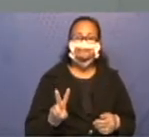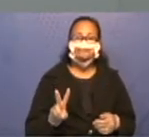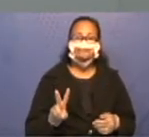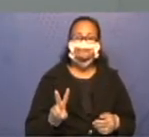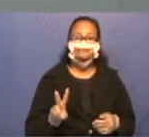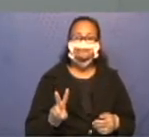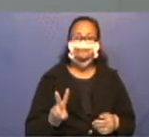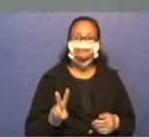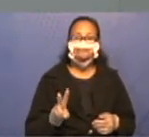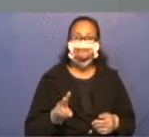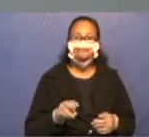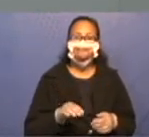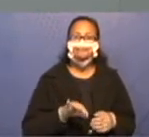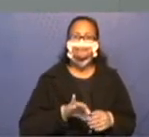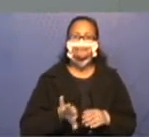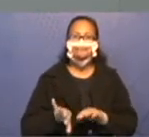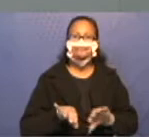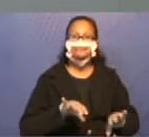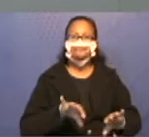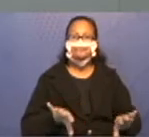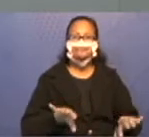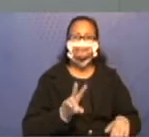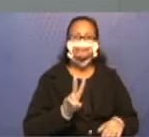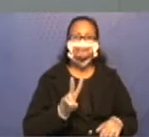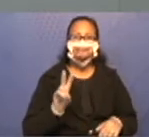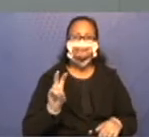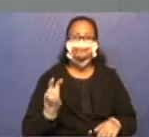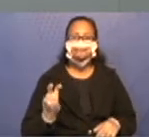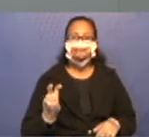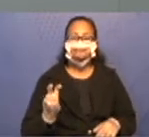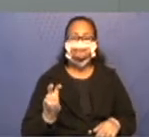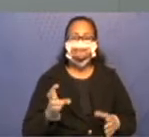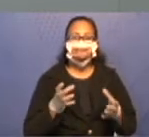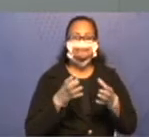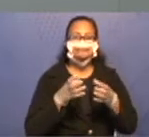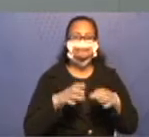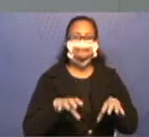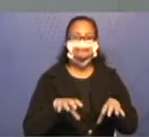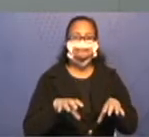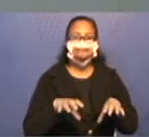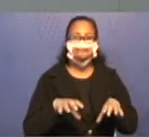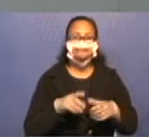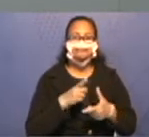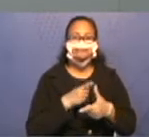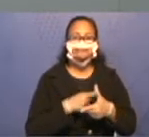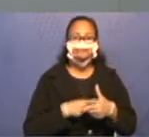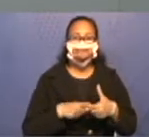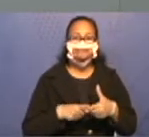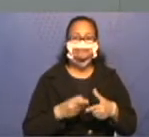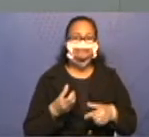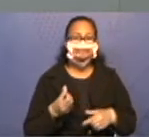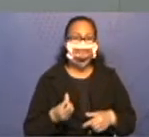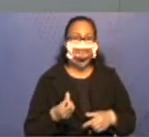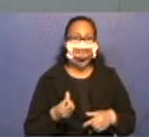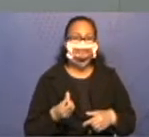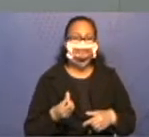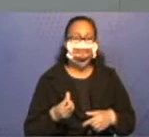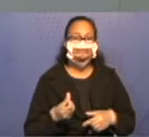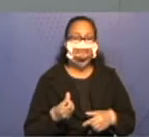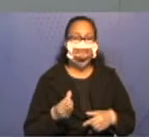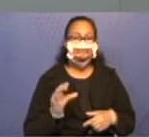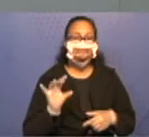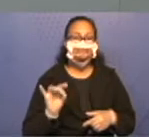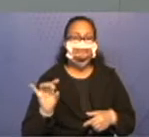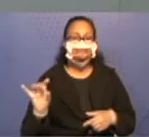distribuir 25 ovos dividido por 6. Porque